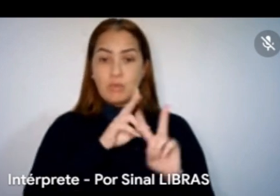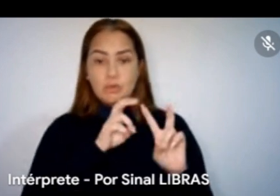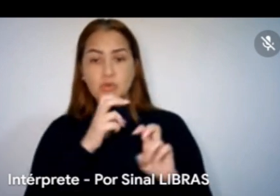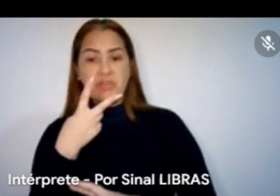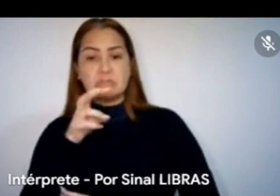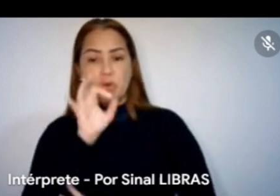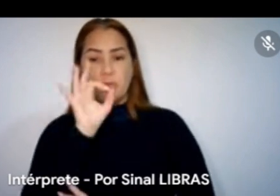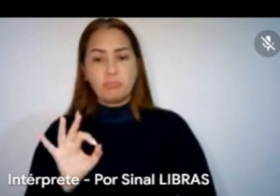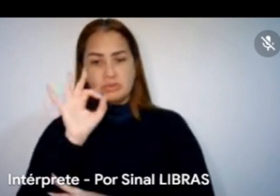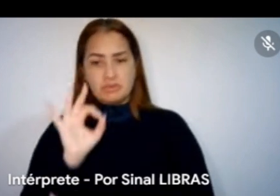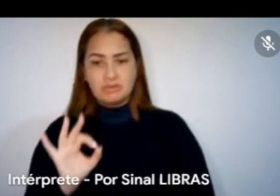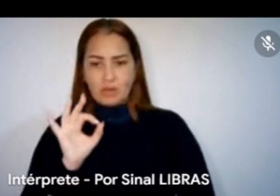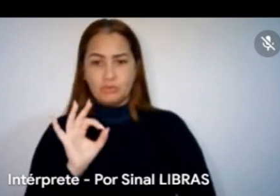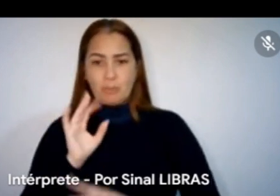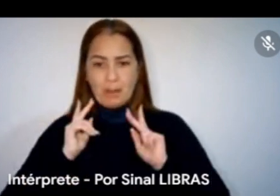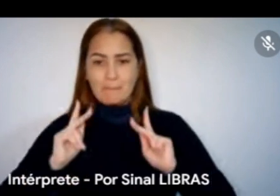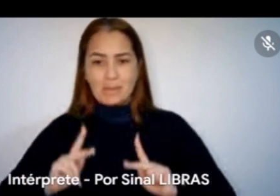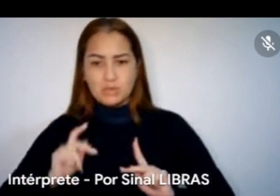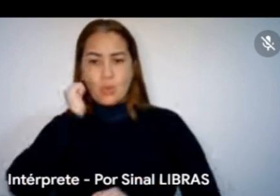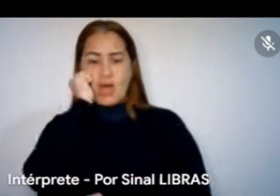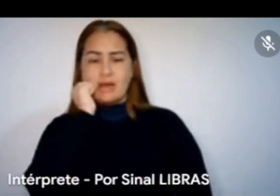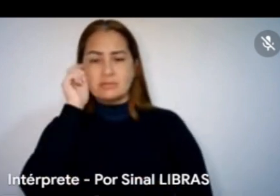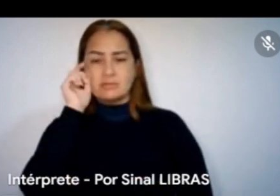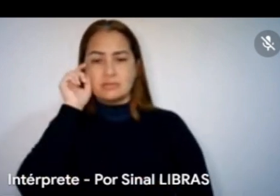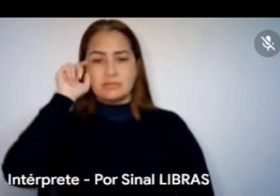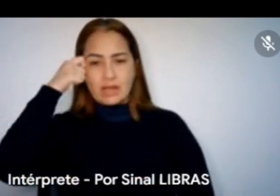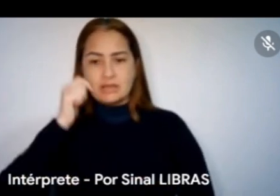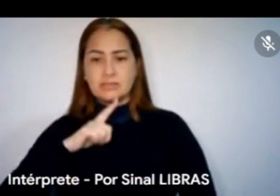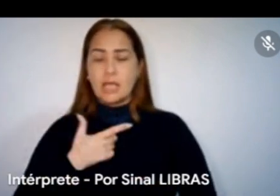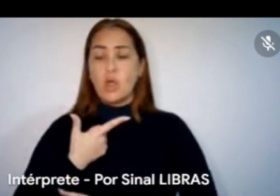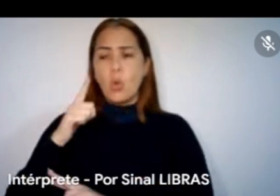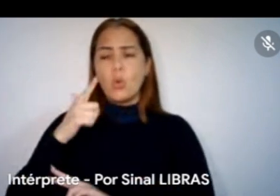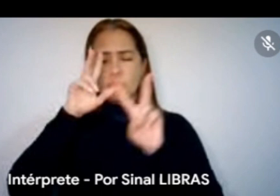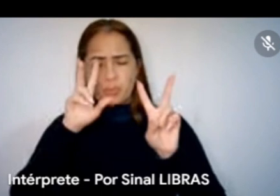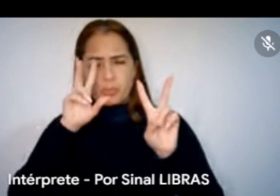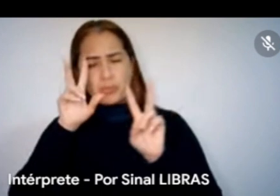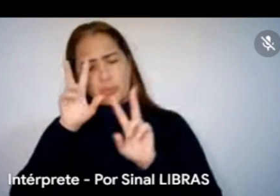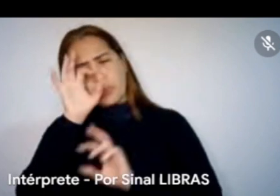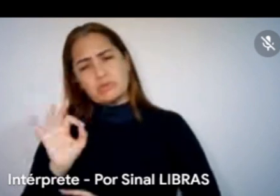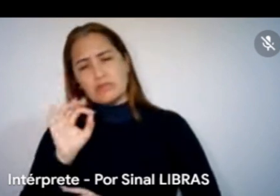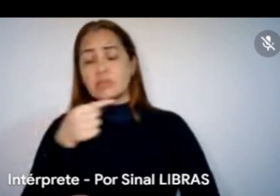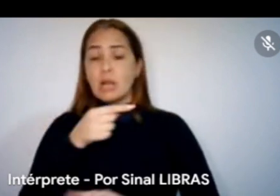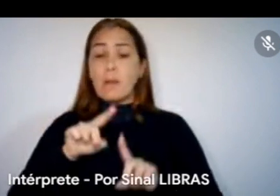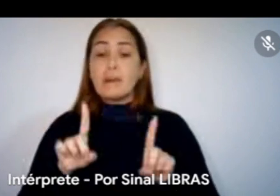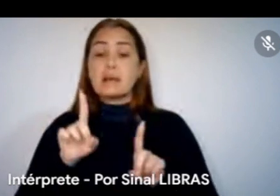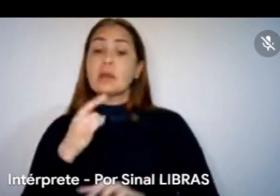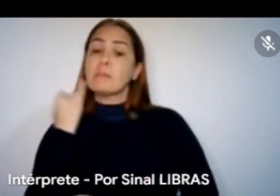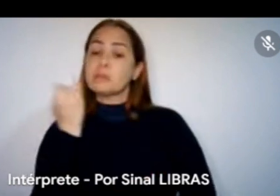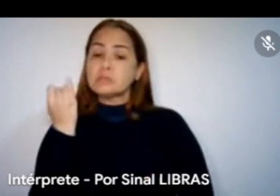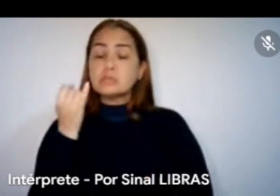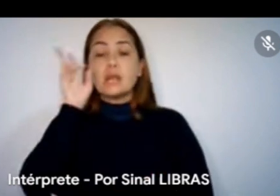de cotas para pessoas negras, e tem outras porcentagens lá, mas também é importante lembrar que